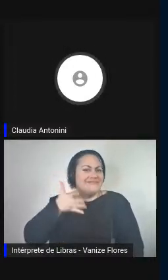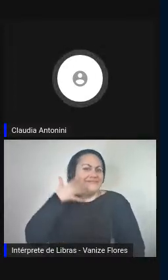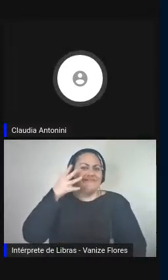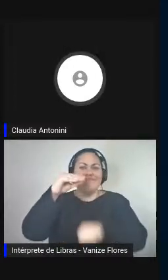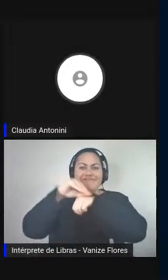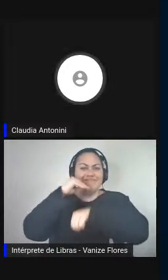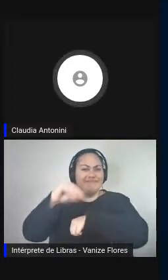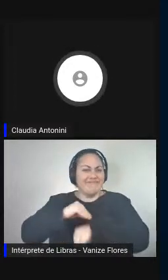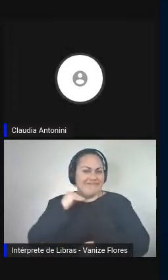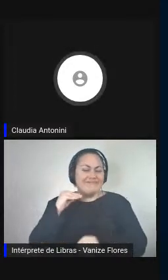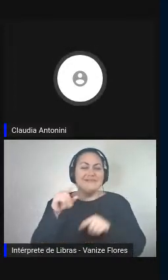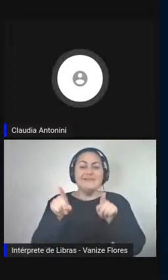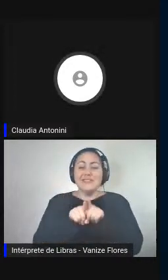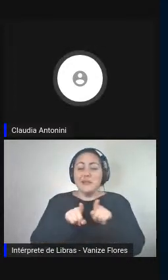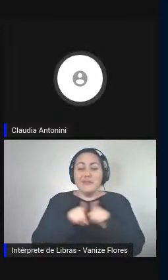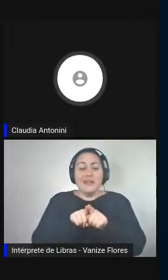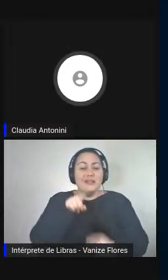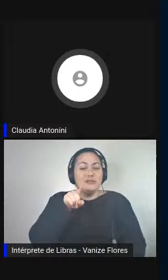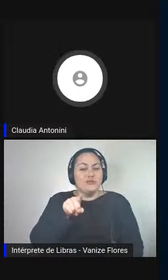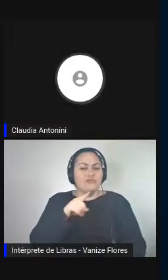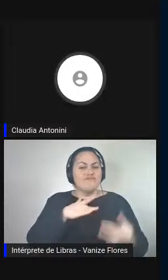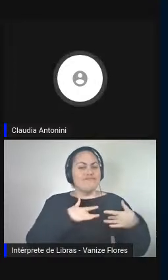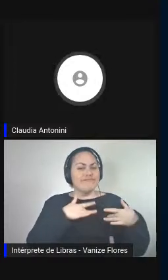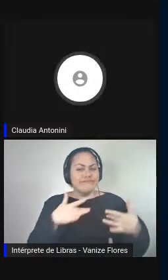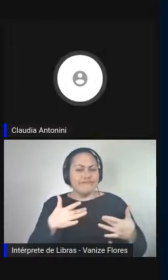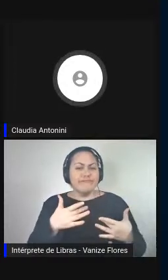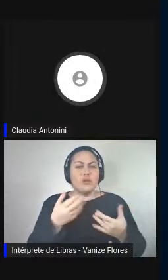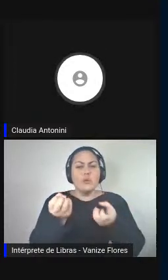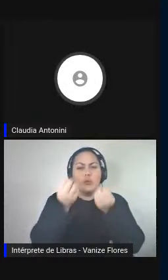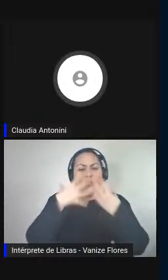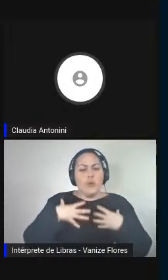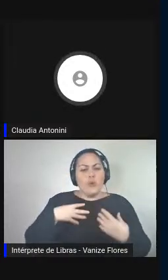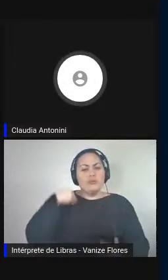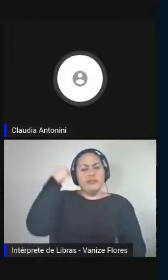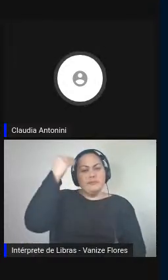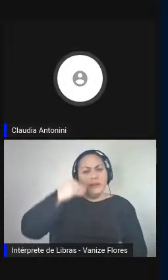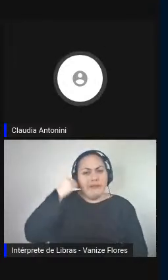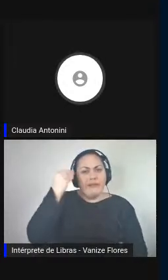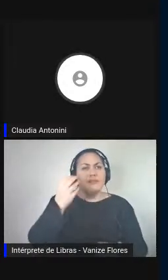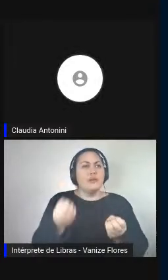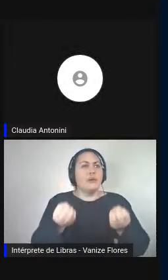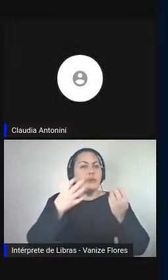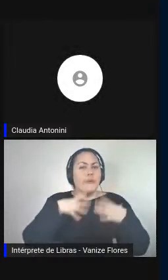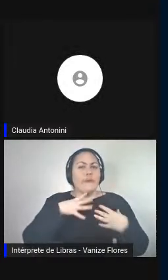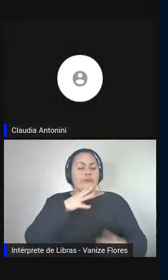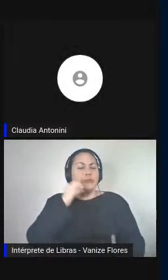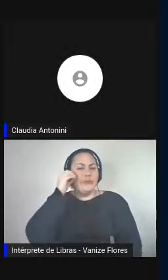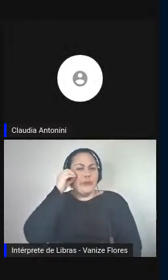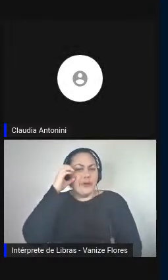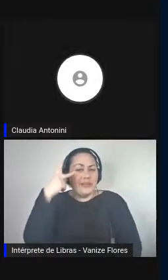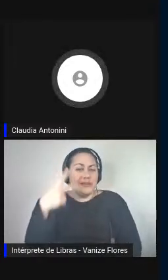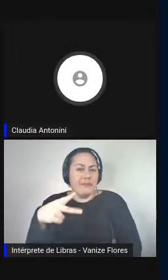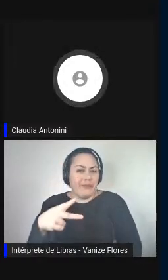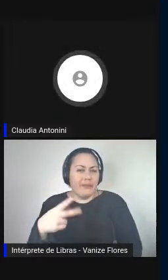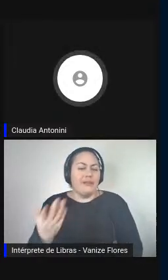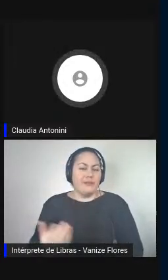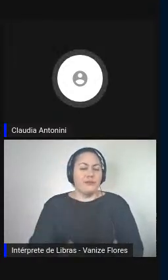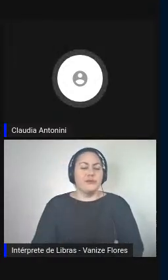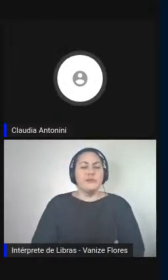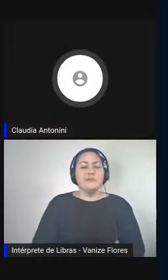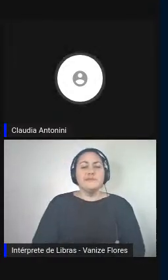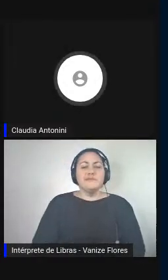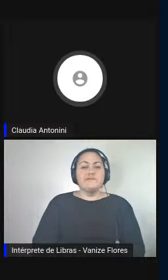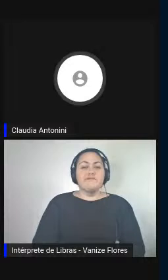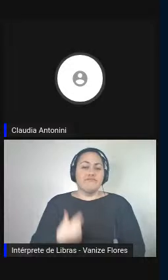tua generosidade em compartilhar conosco a tua experiência e os teus conhecimentos. Penso que falo